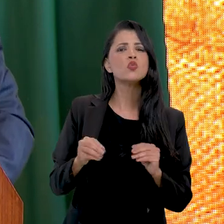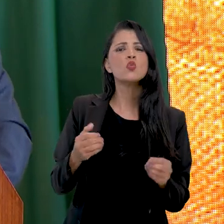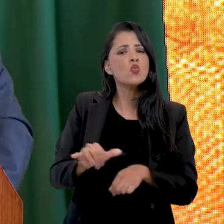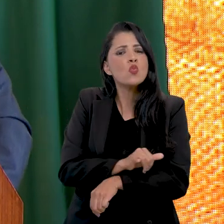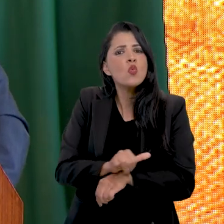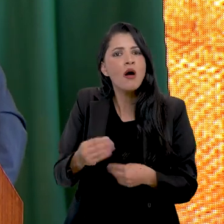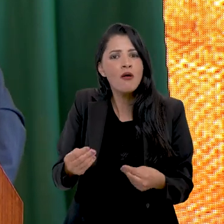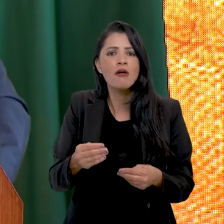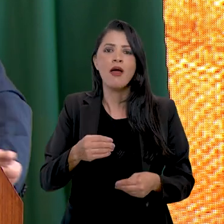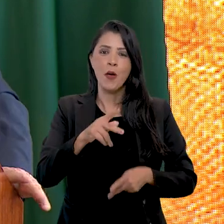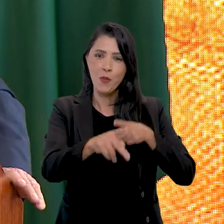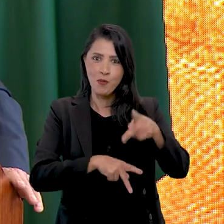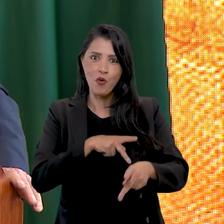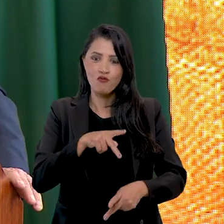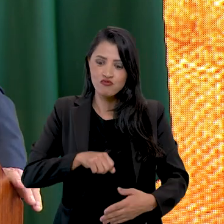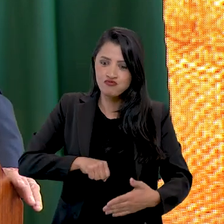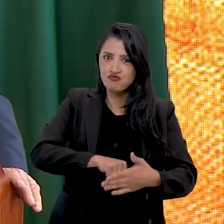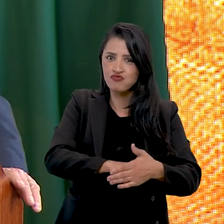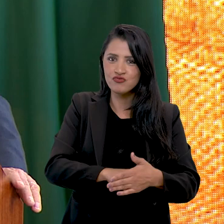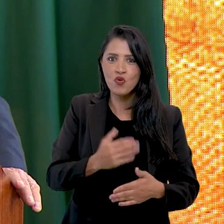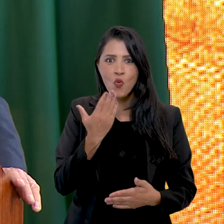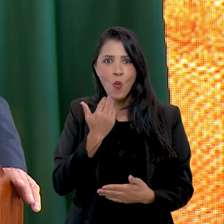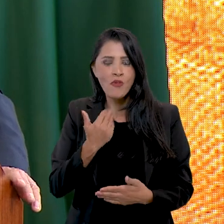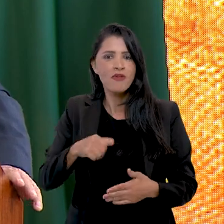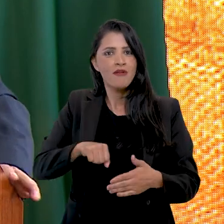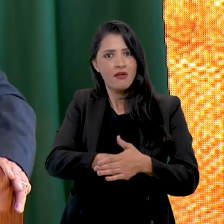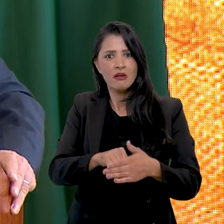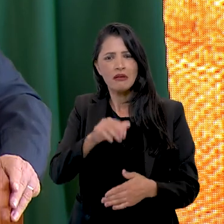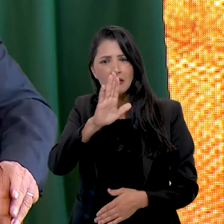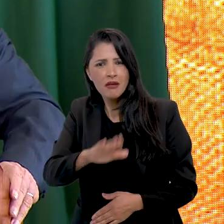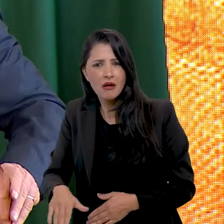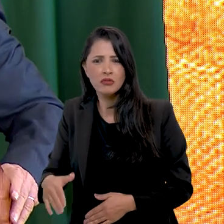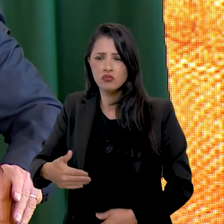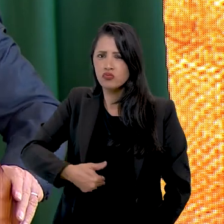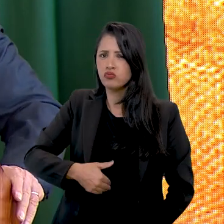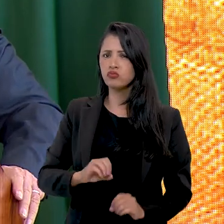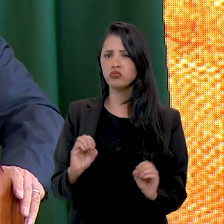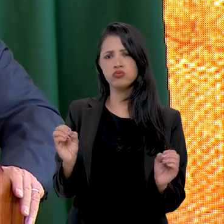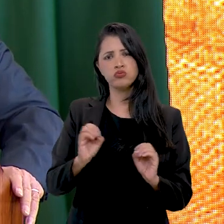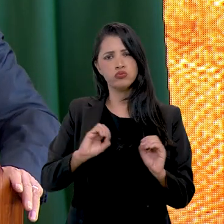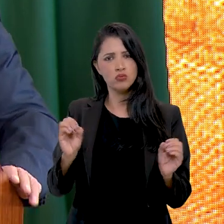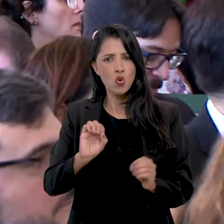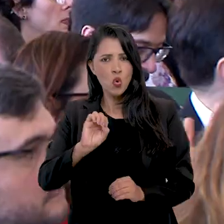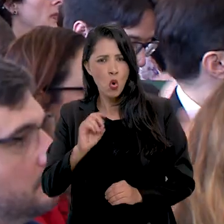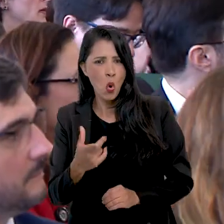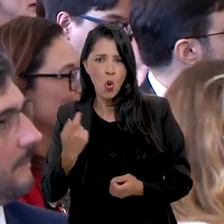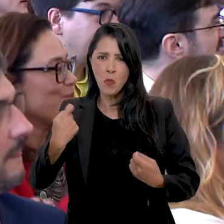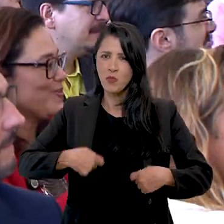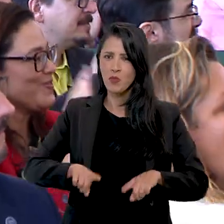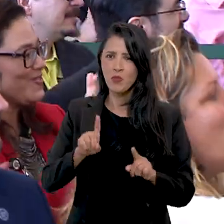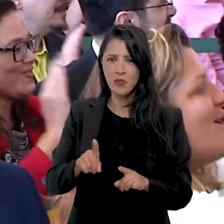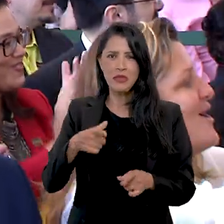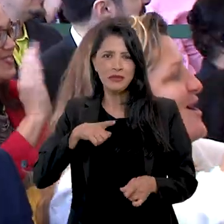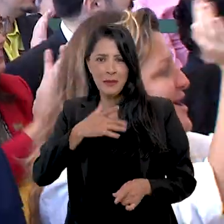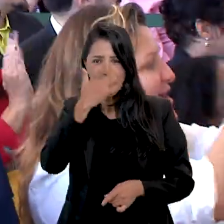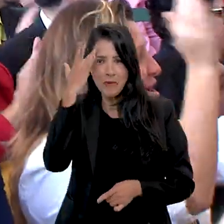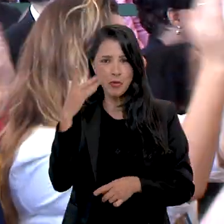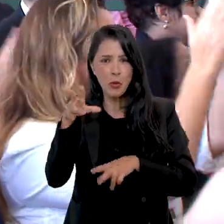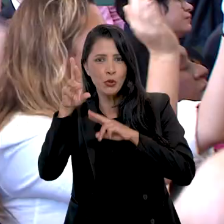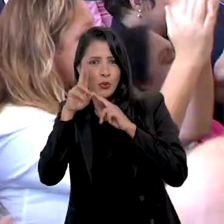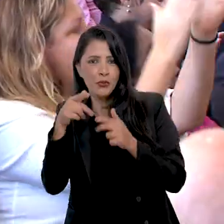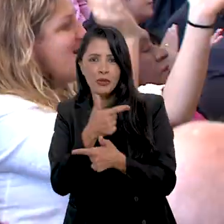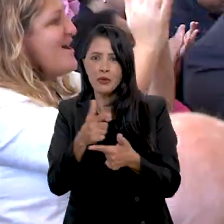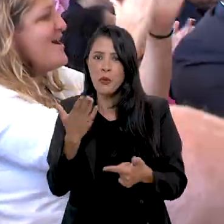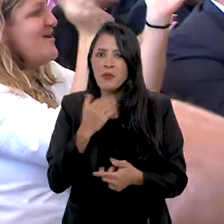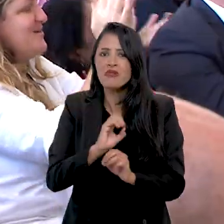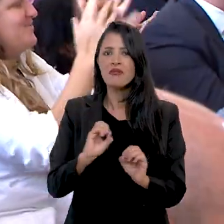nós temos nesse país é o povo de barriga cheia. É nenhuma criança ficar com fome ou nenhuma pessoa ir